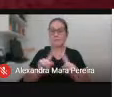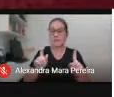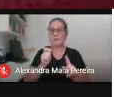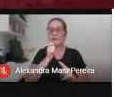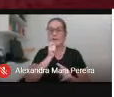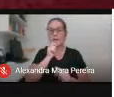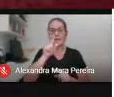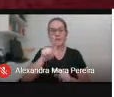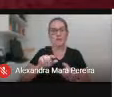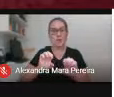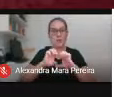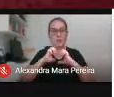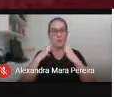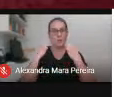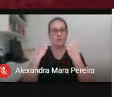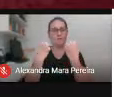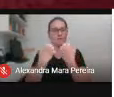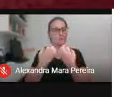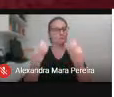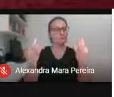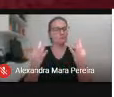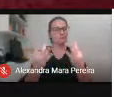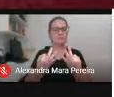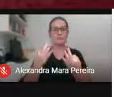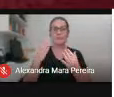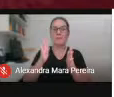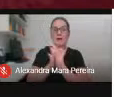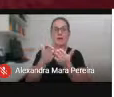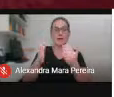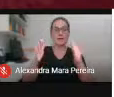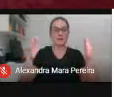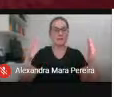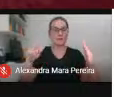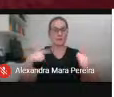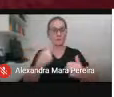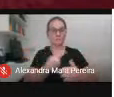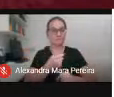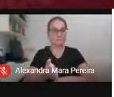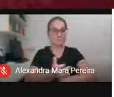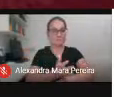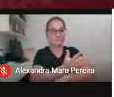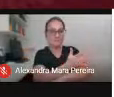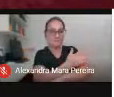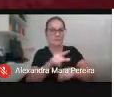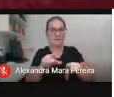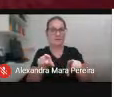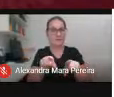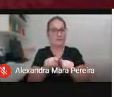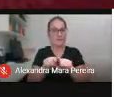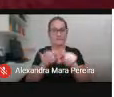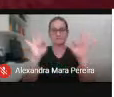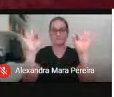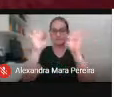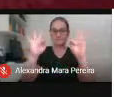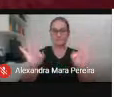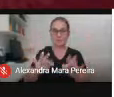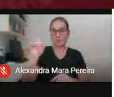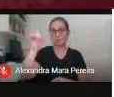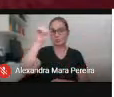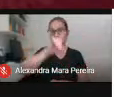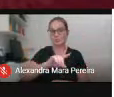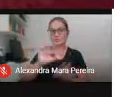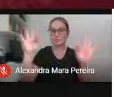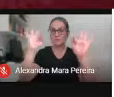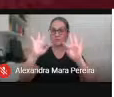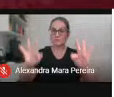glamuroso, festivo, que muito nos emociona e nos alegra. É um dia de festa, de